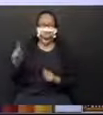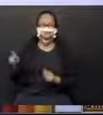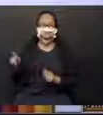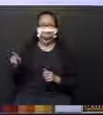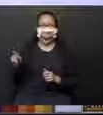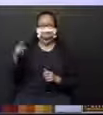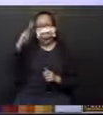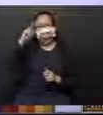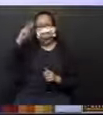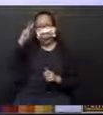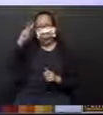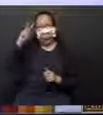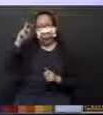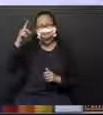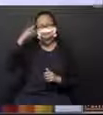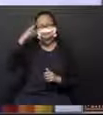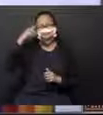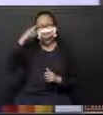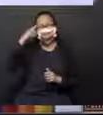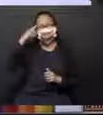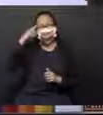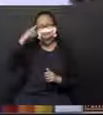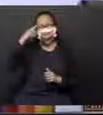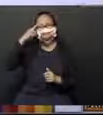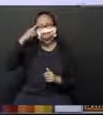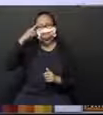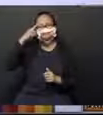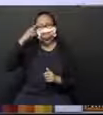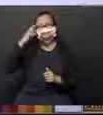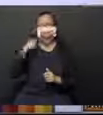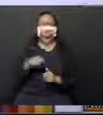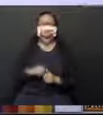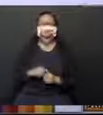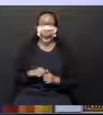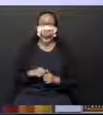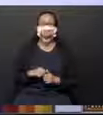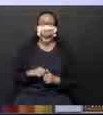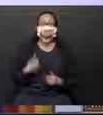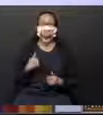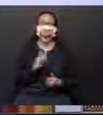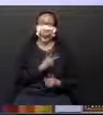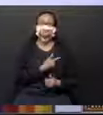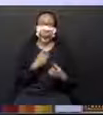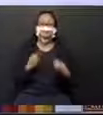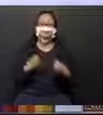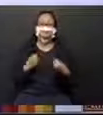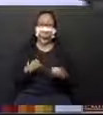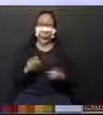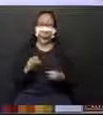Lembrou? Pensou? Isso mesmo. O que nós devemos fazer, então?